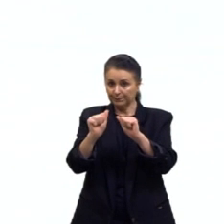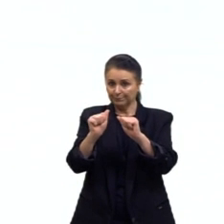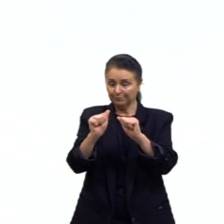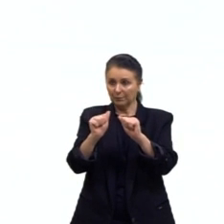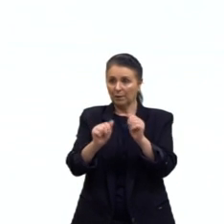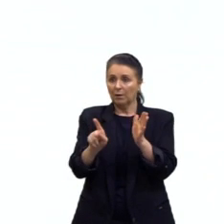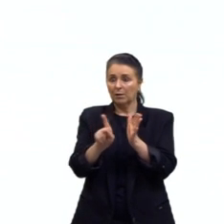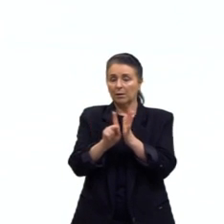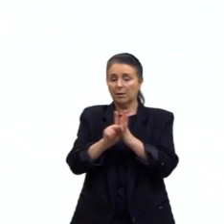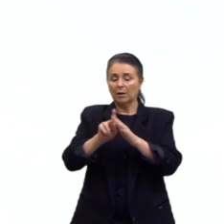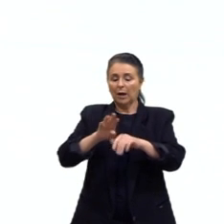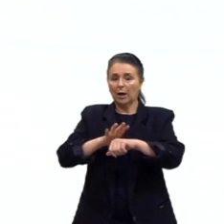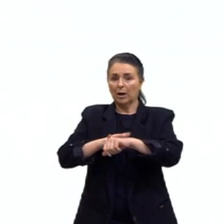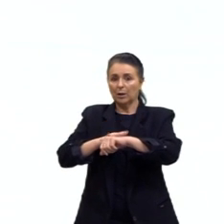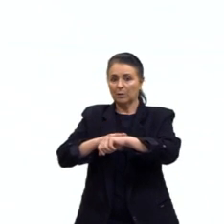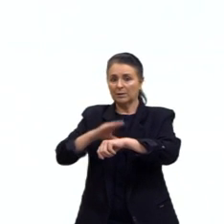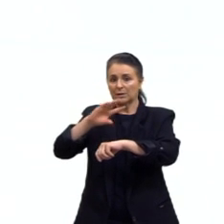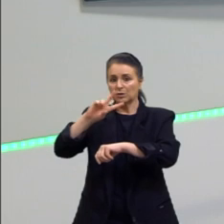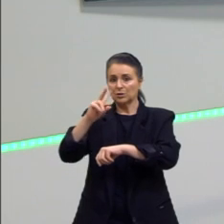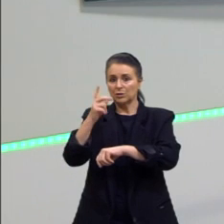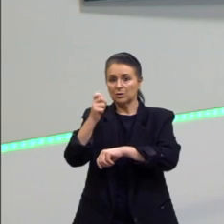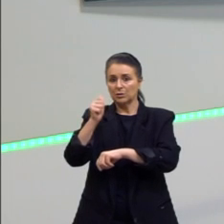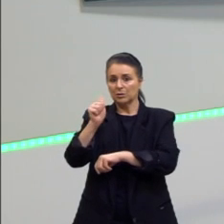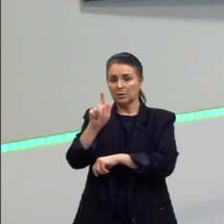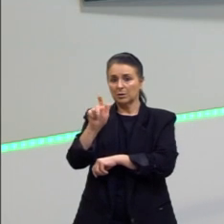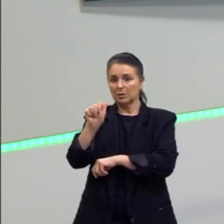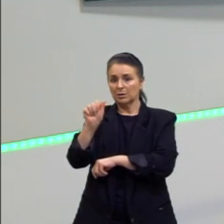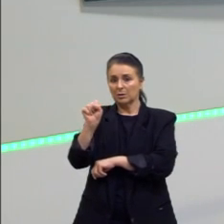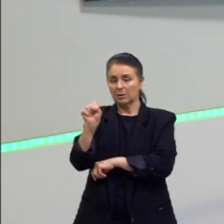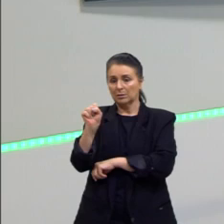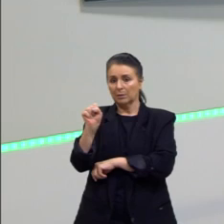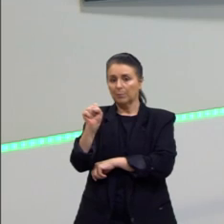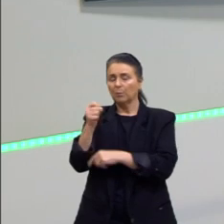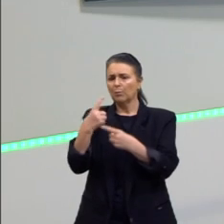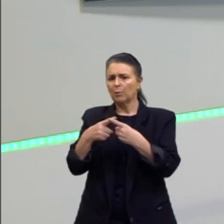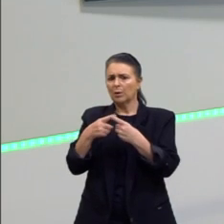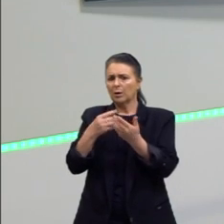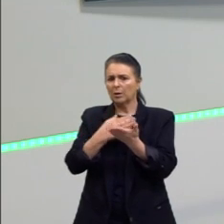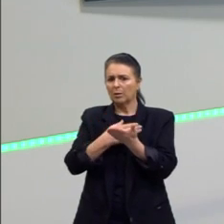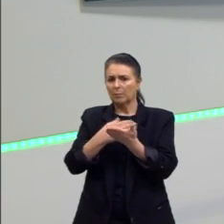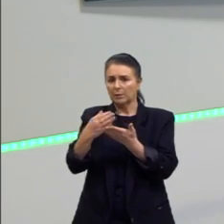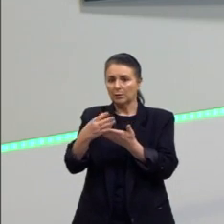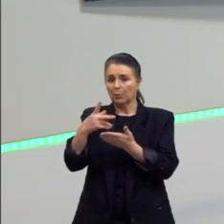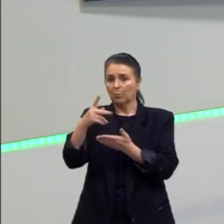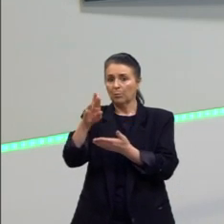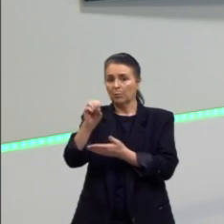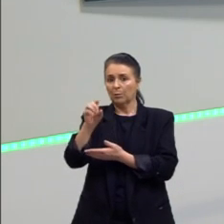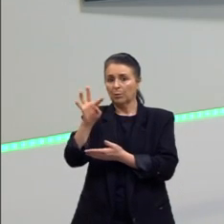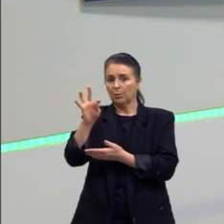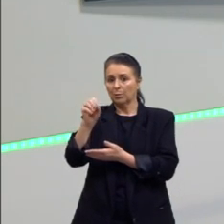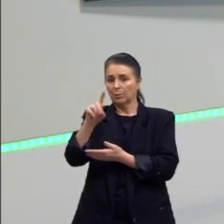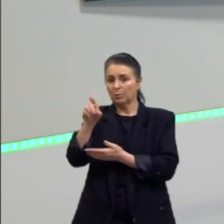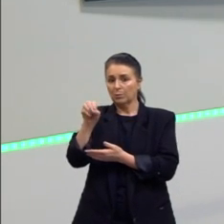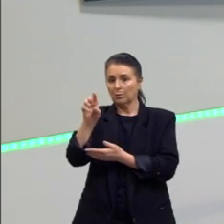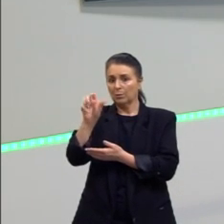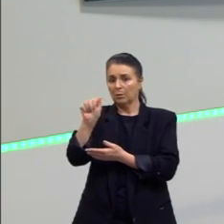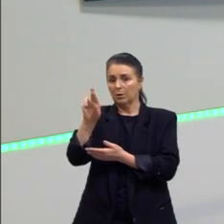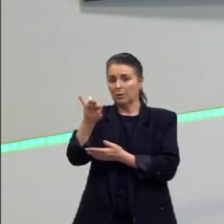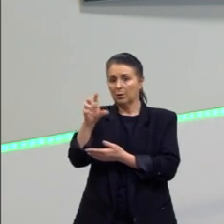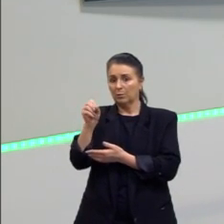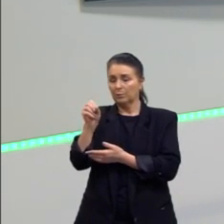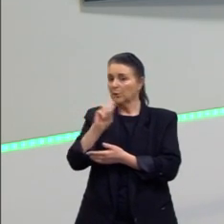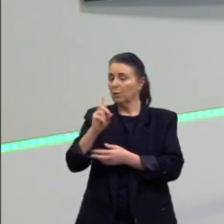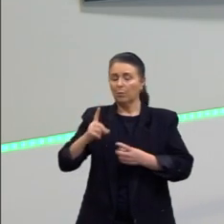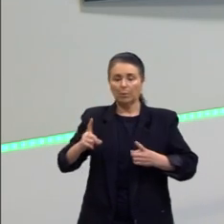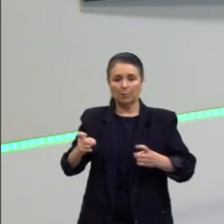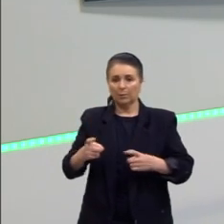essa doença aqui, gente, ela é causada pelo protozoário. É um protozoário aqui. Não é bactéria,